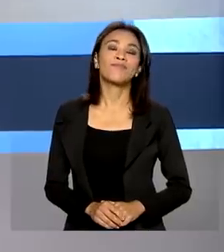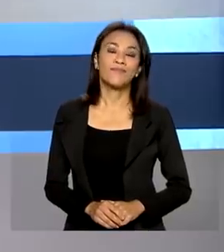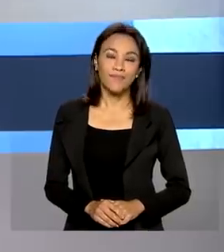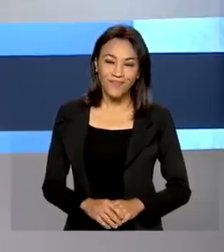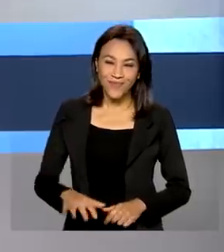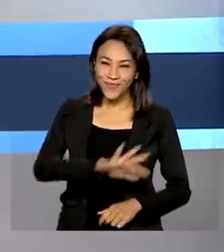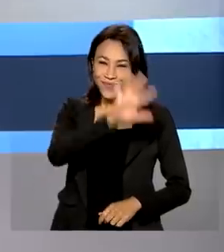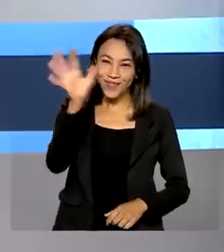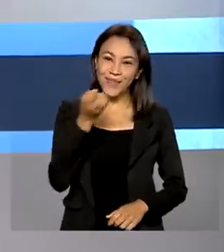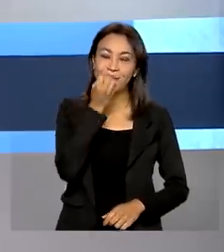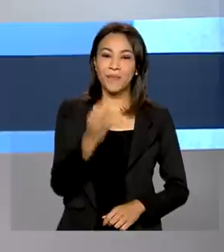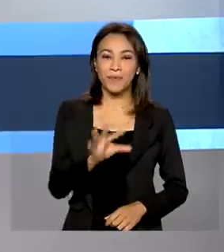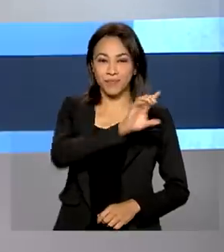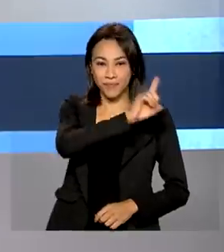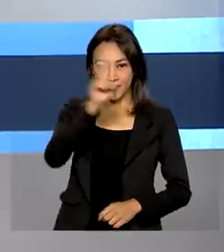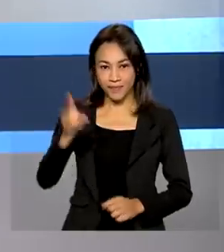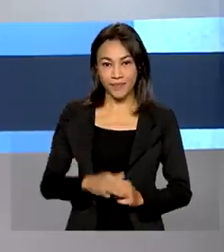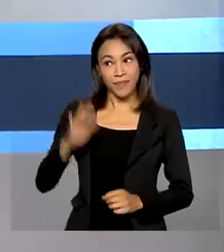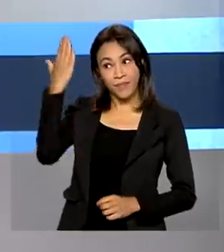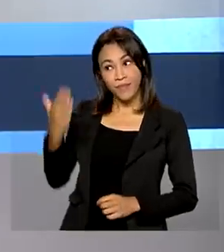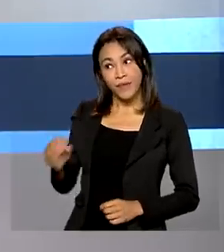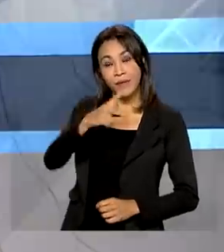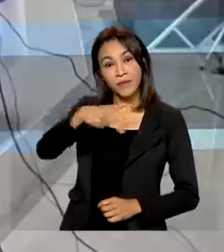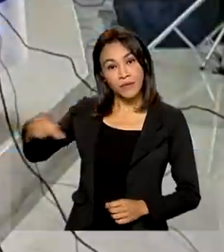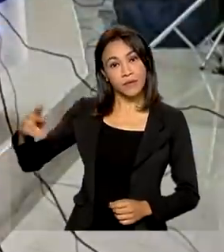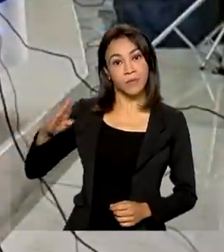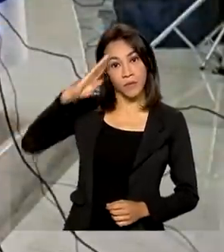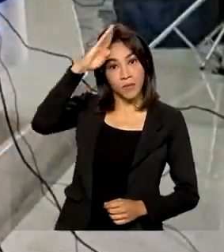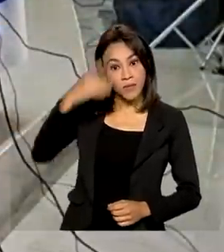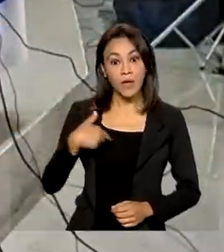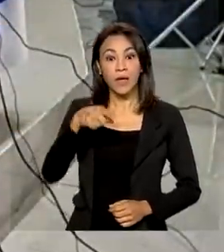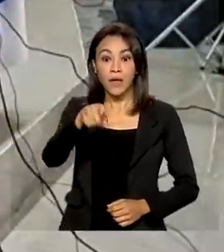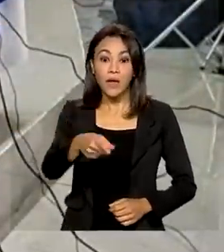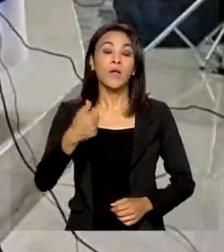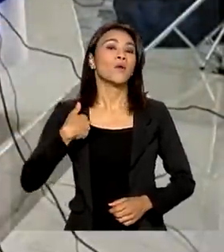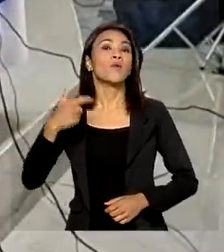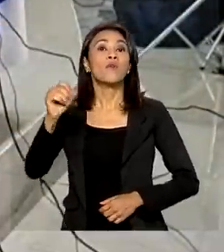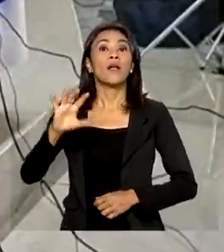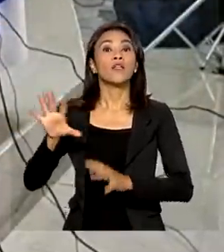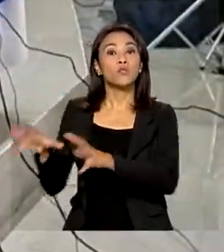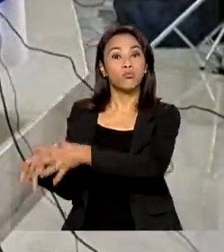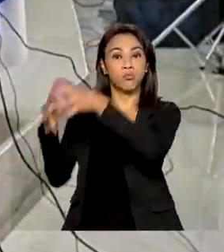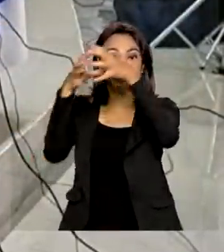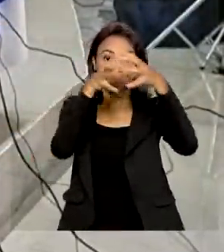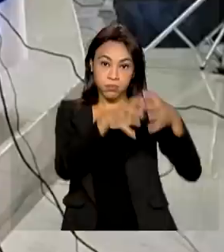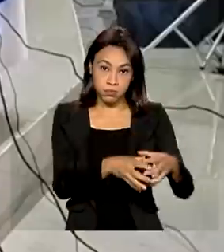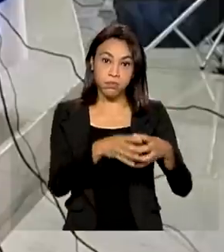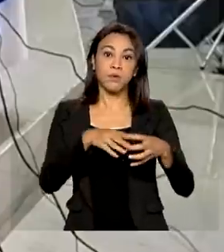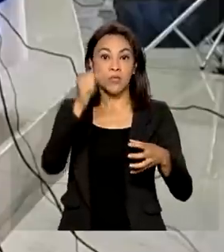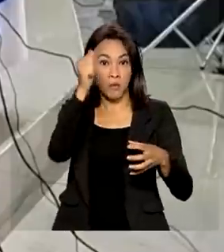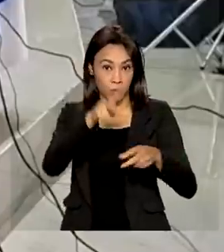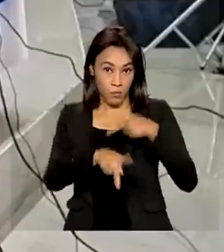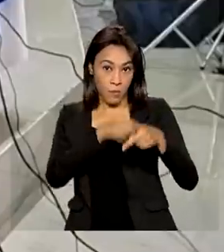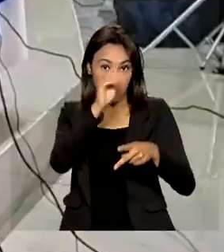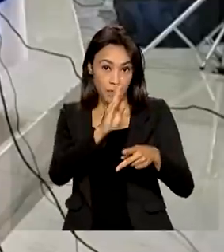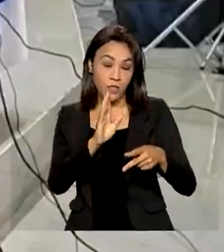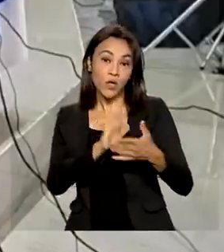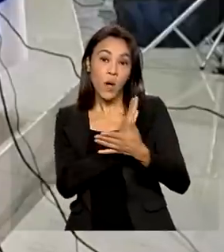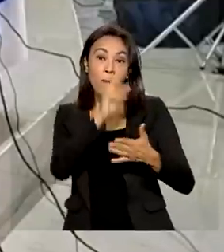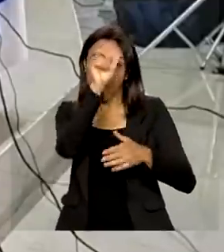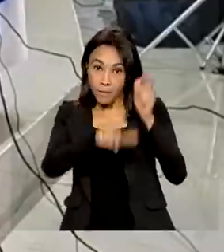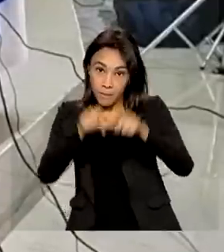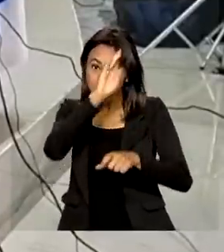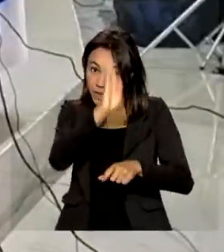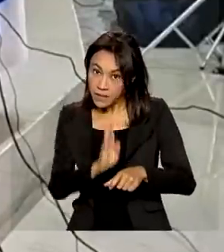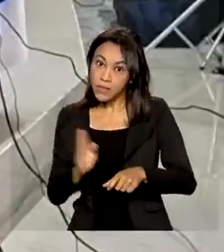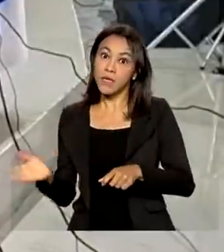Olá, bom dia. O presidente Jair Bolsonaro fala da retirada de brasileiros da Ucrânia e afirma que a posição do